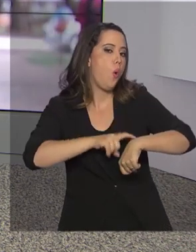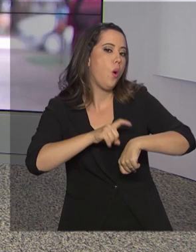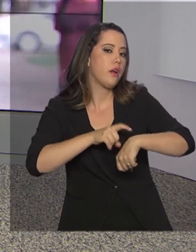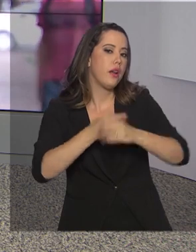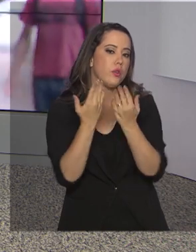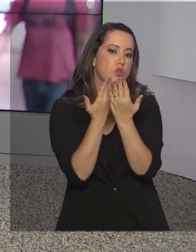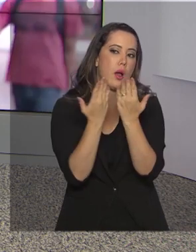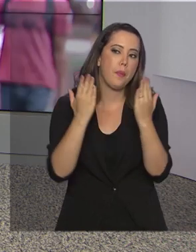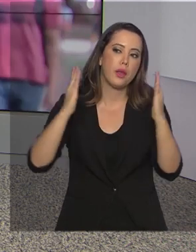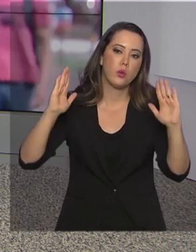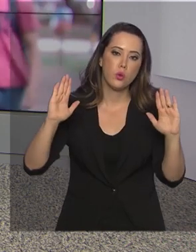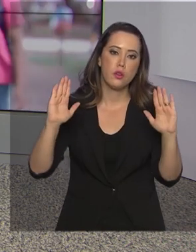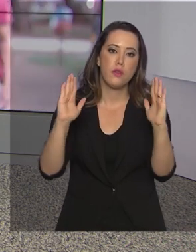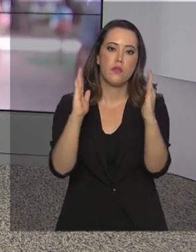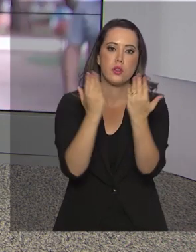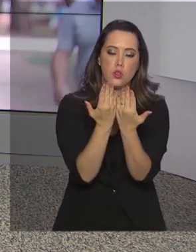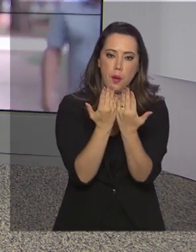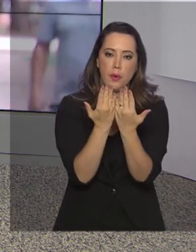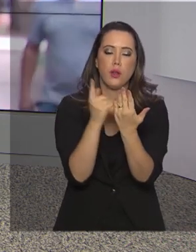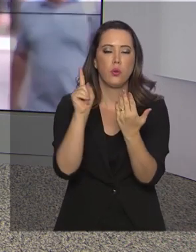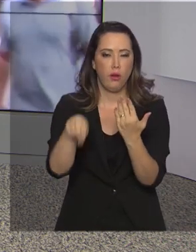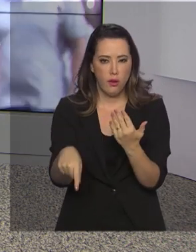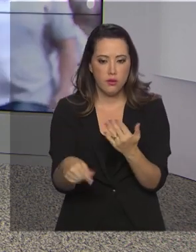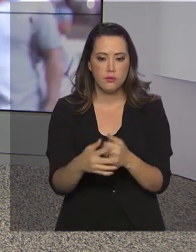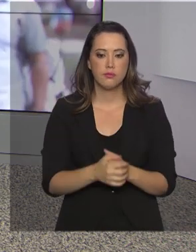abertura e fechamento dos portões, não é mesmo?